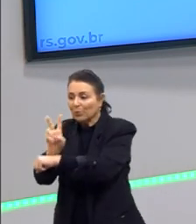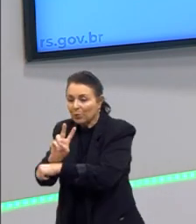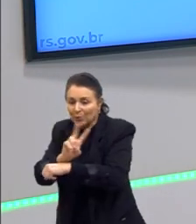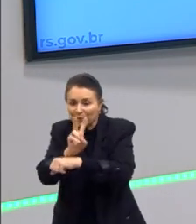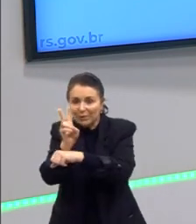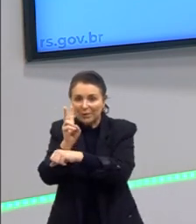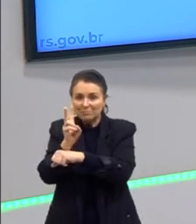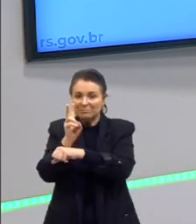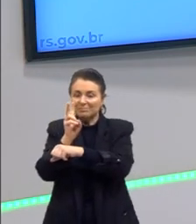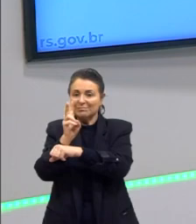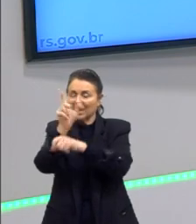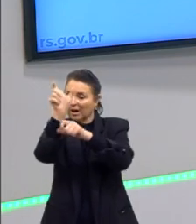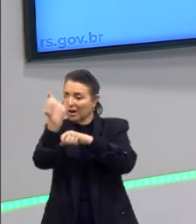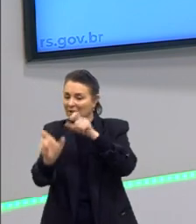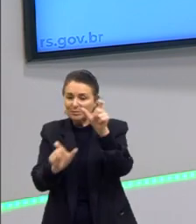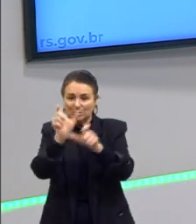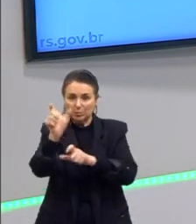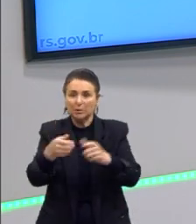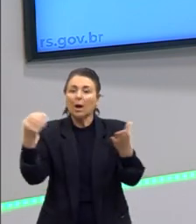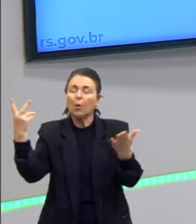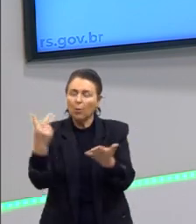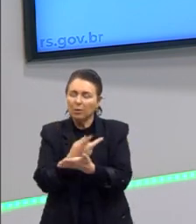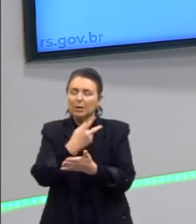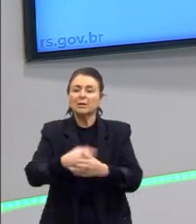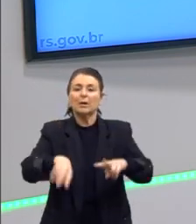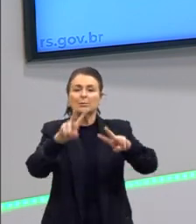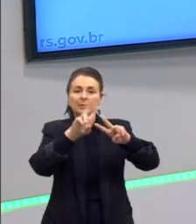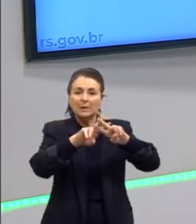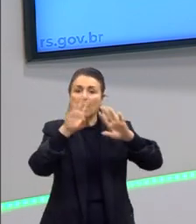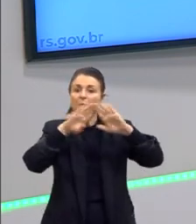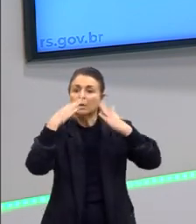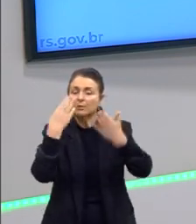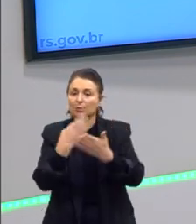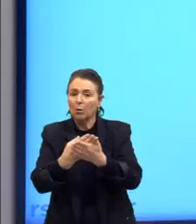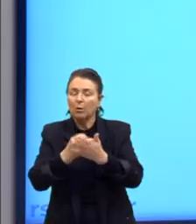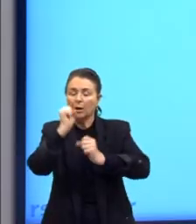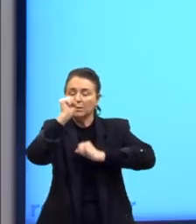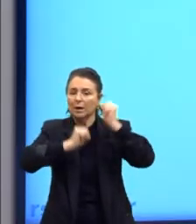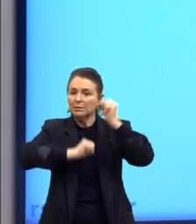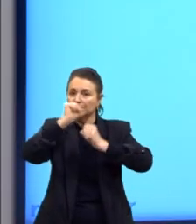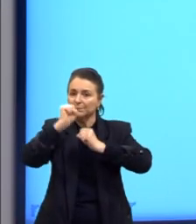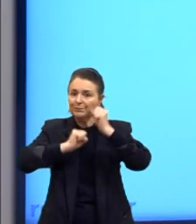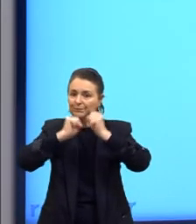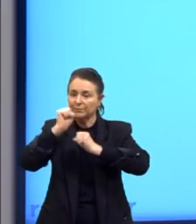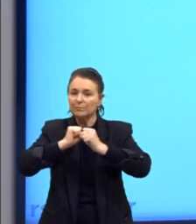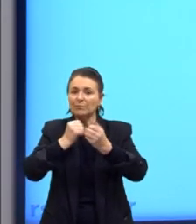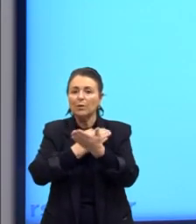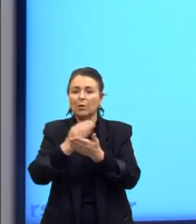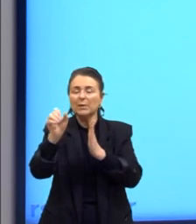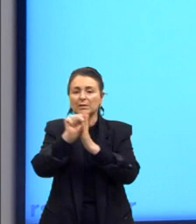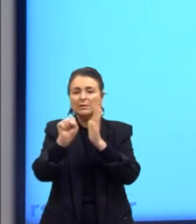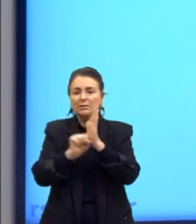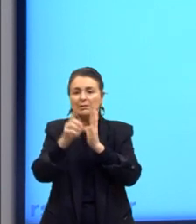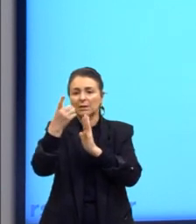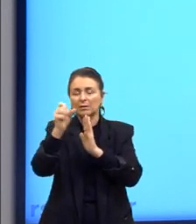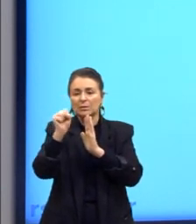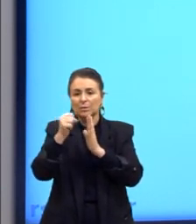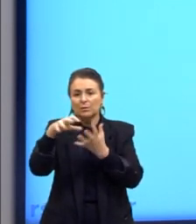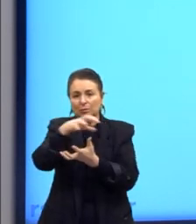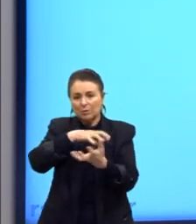dóceis e aí isso acontece nas prisões, nas escolas, nas fábricas. Começa o século XVIII com o início da Revolução Industrial.